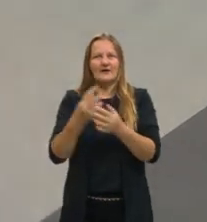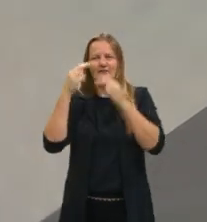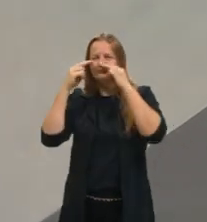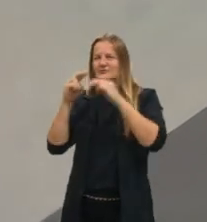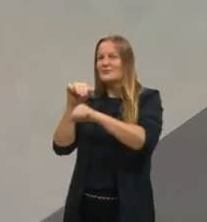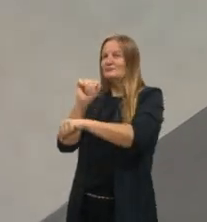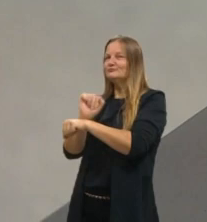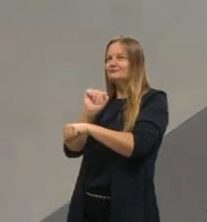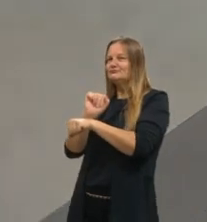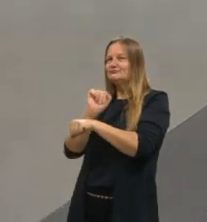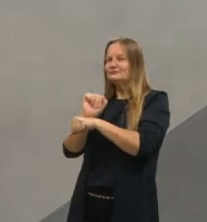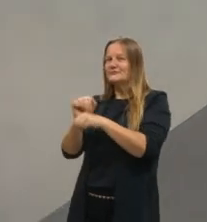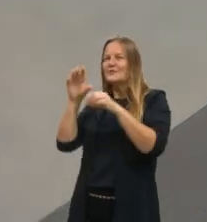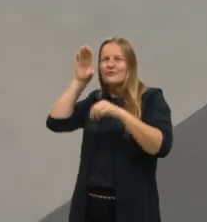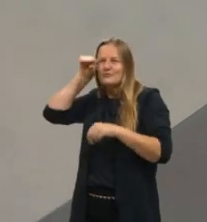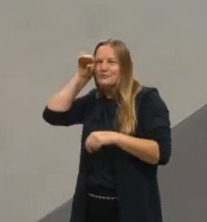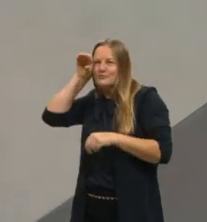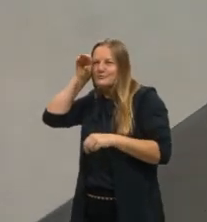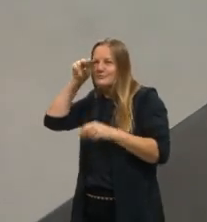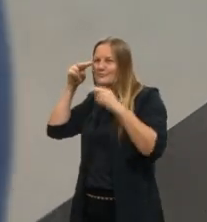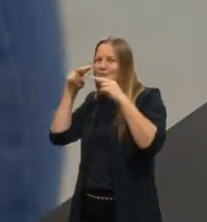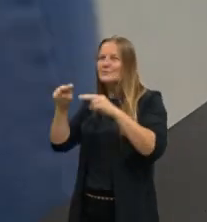aguardar e observar.